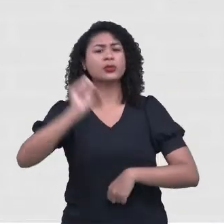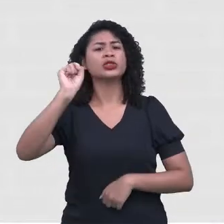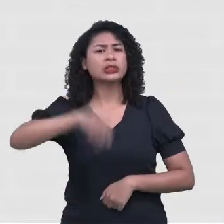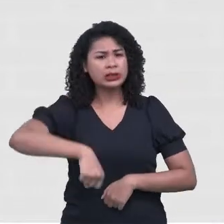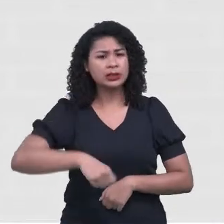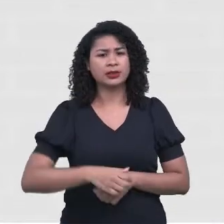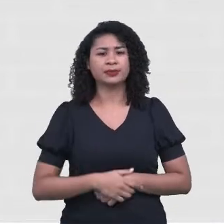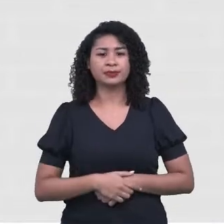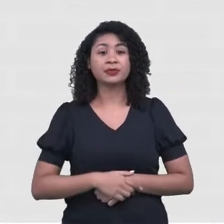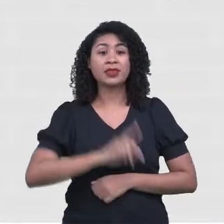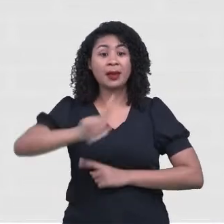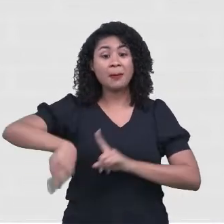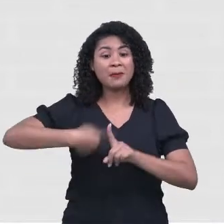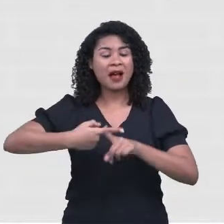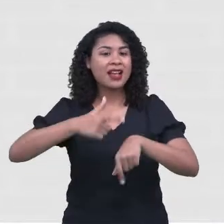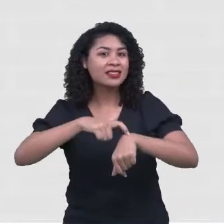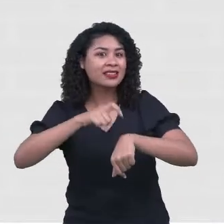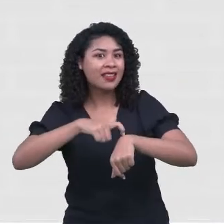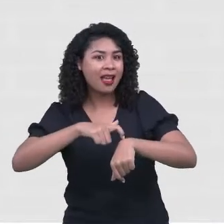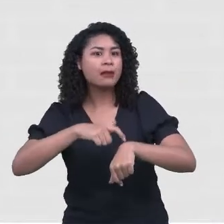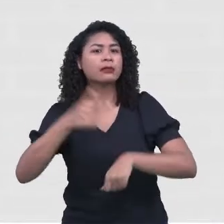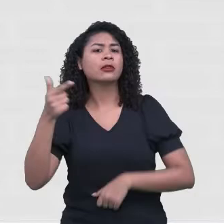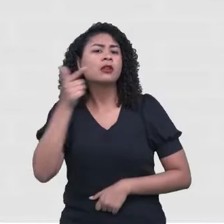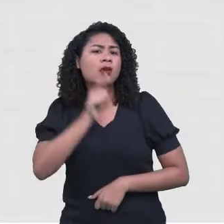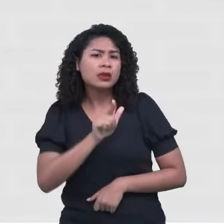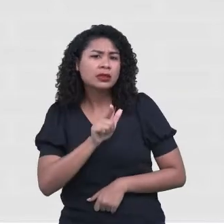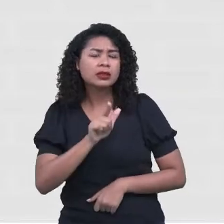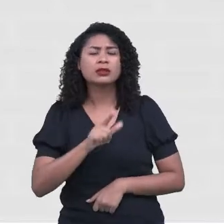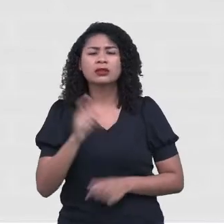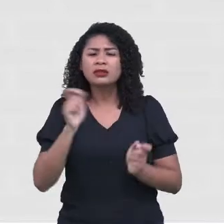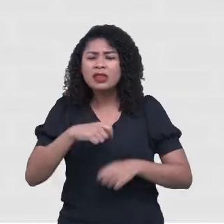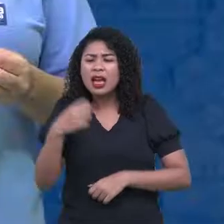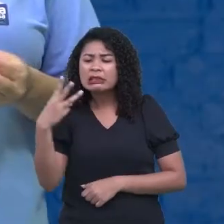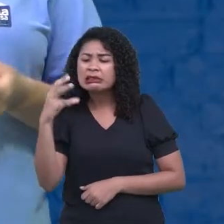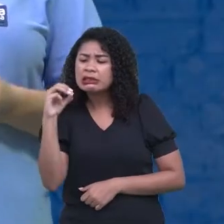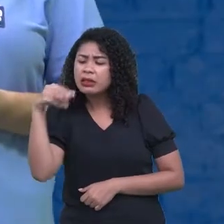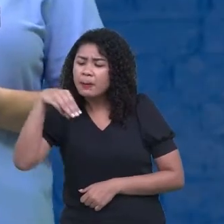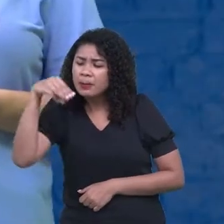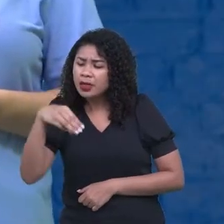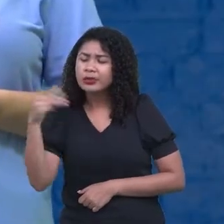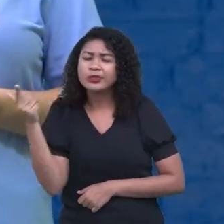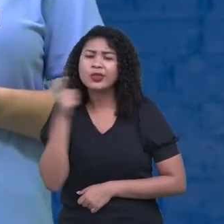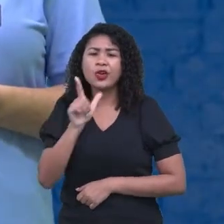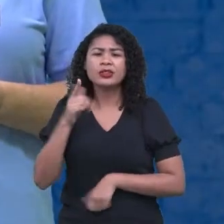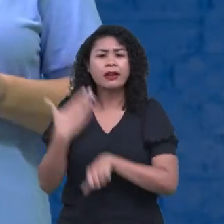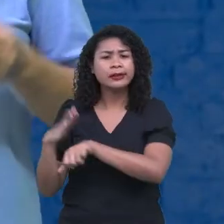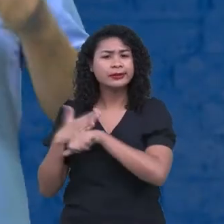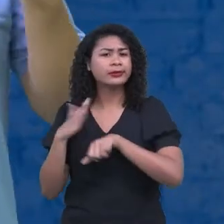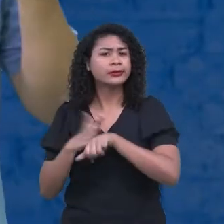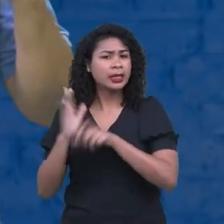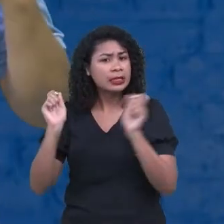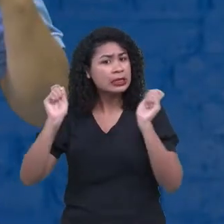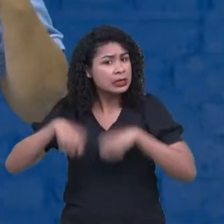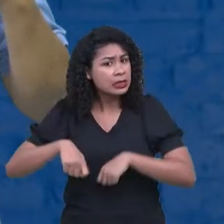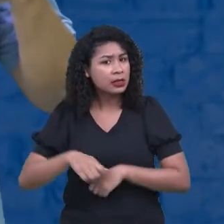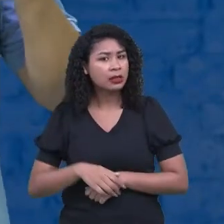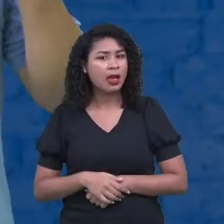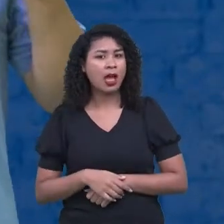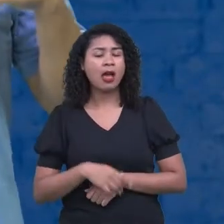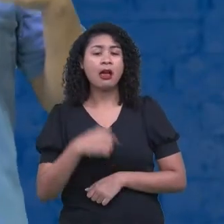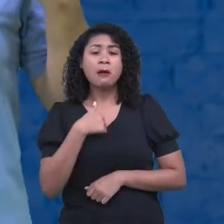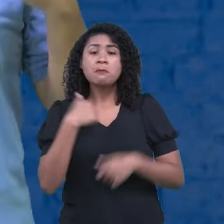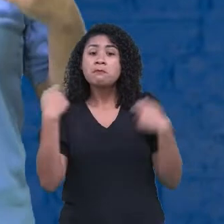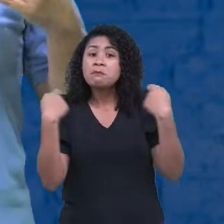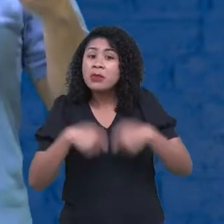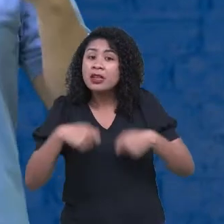mais tempo, que eu não consigo tirar um pouquinho, uma hora, meia hora para fazer uma atividade física. Eu também tenho que fazer o quê?